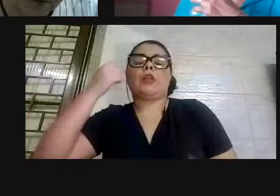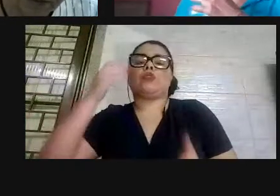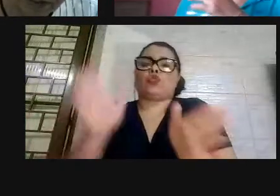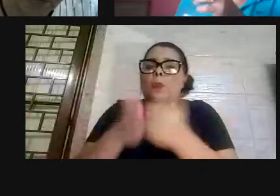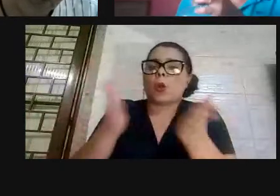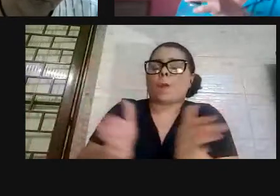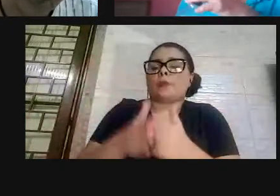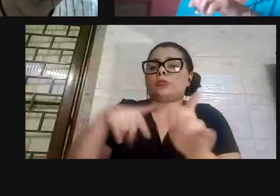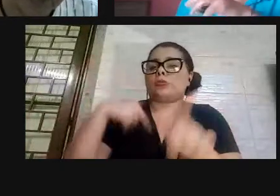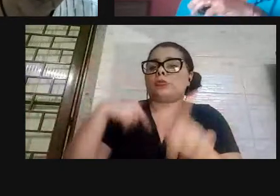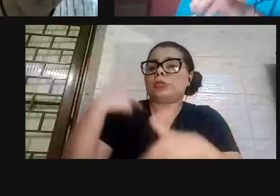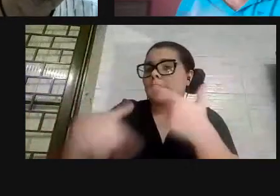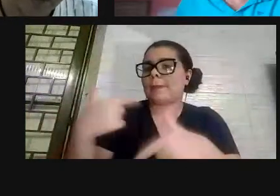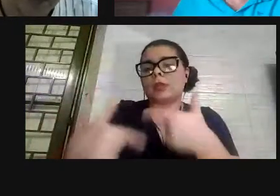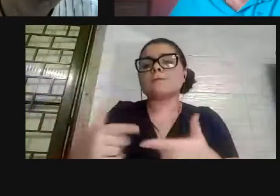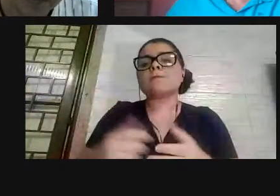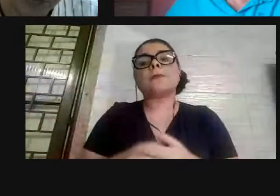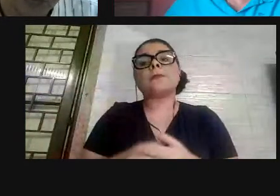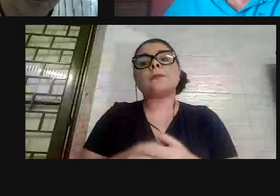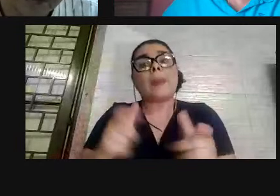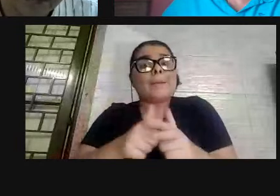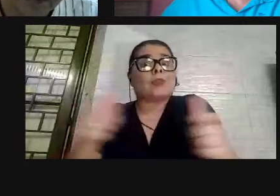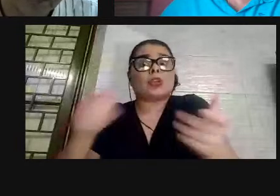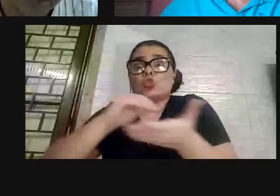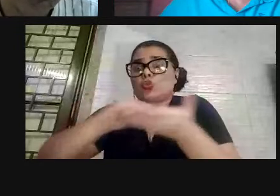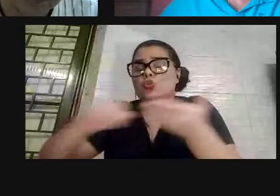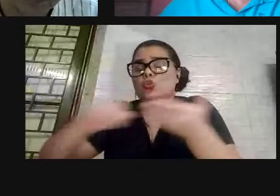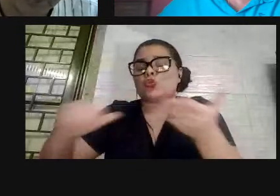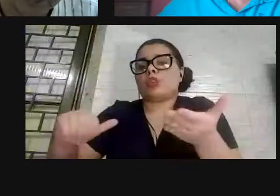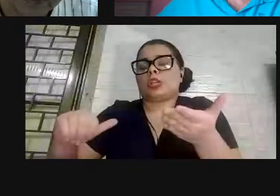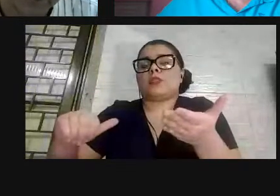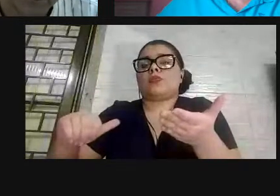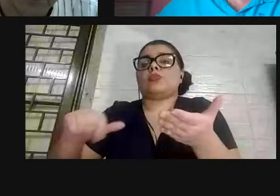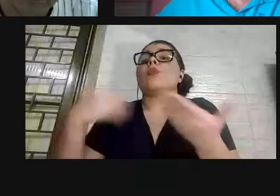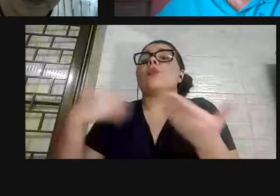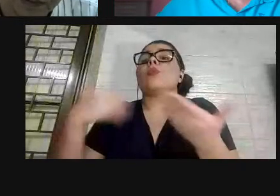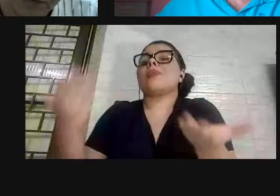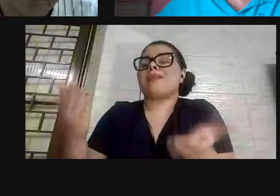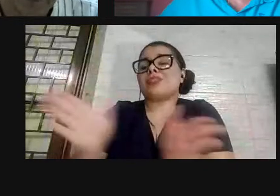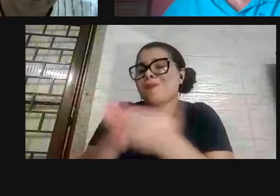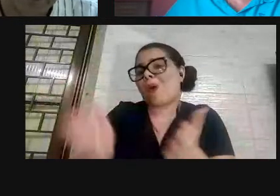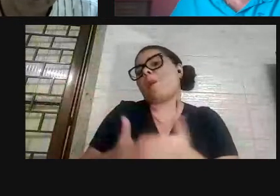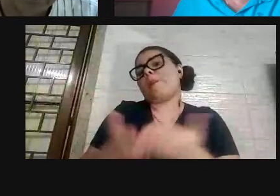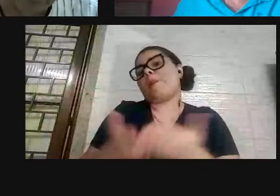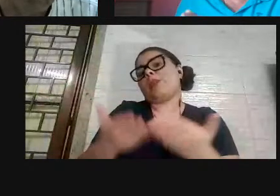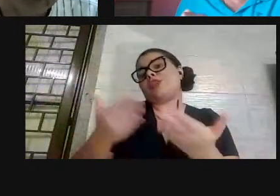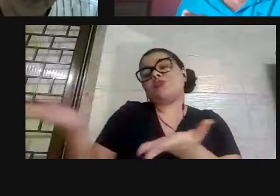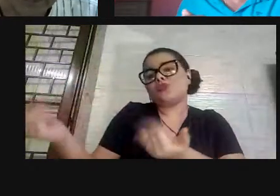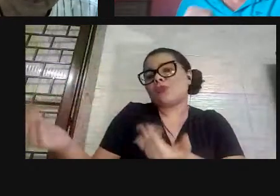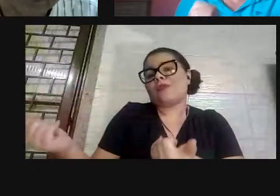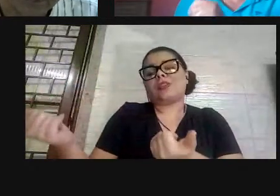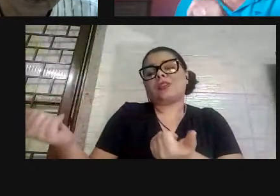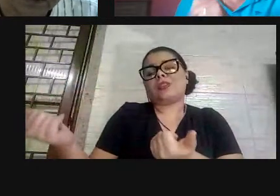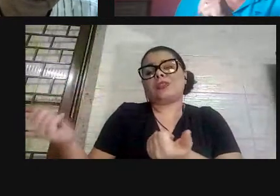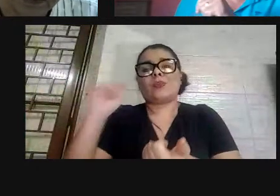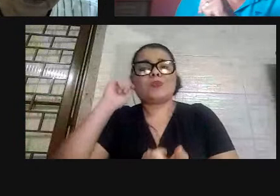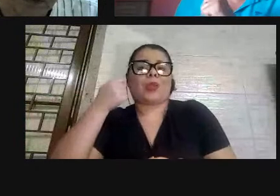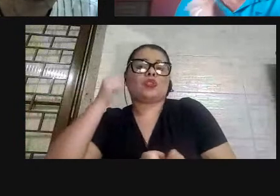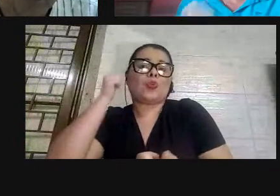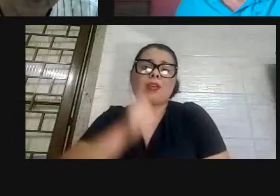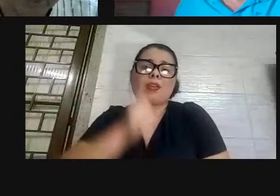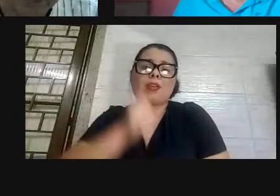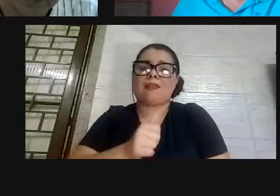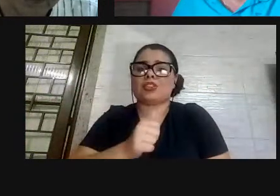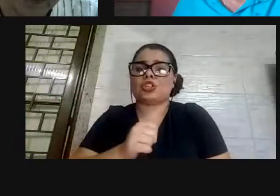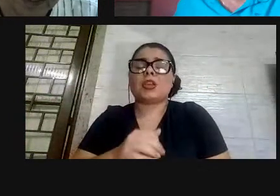social brasileiro, na maioria dos excluídos são negros, são pobres, são jovens, na maioria dos excluídos são de 15 a 19 anos, mulheres e